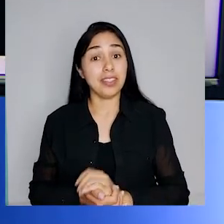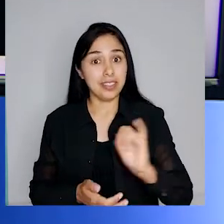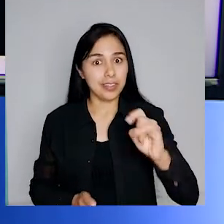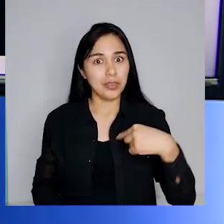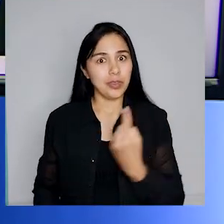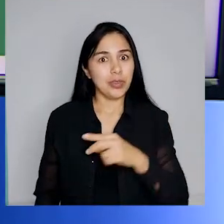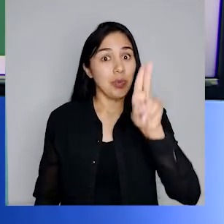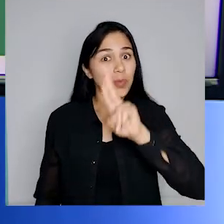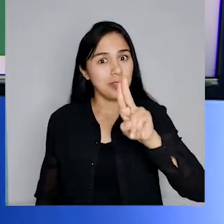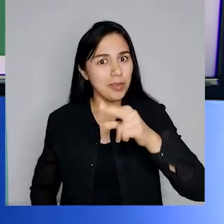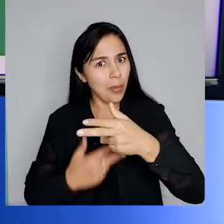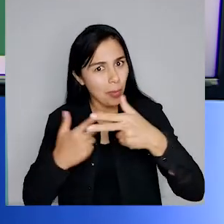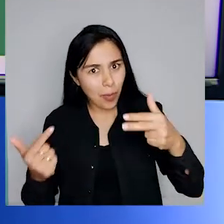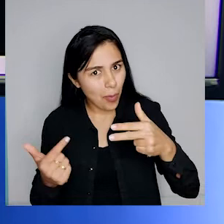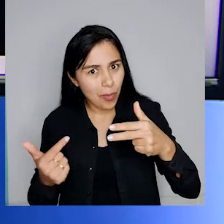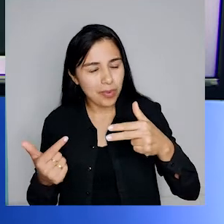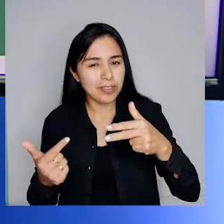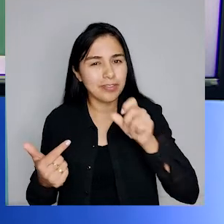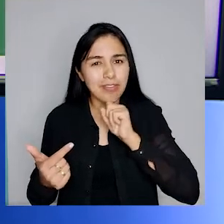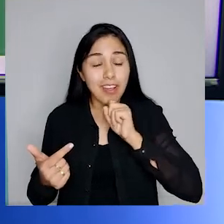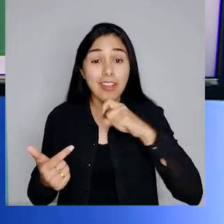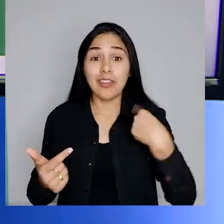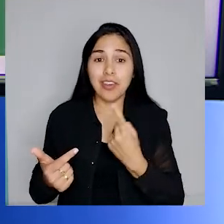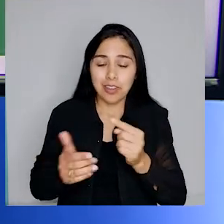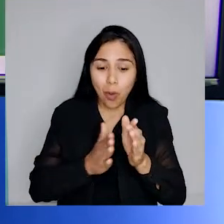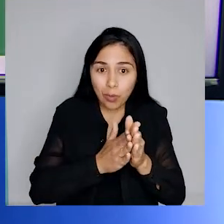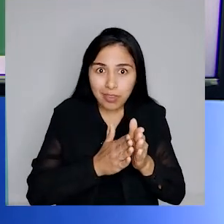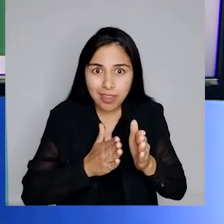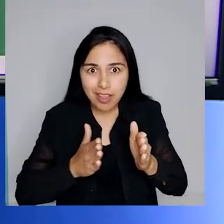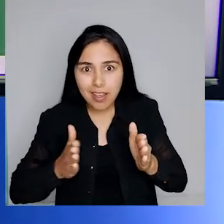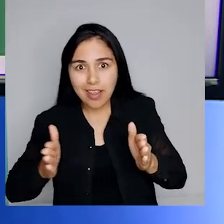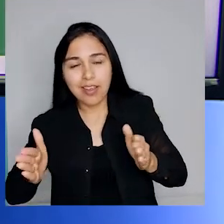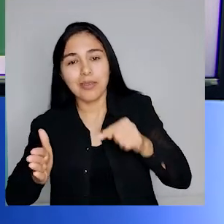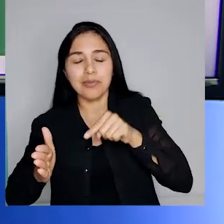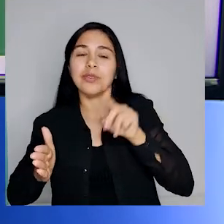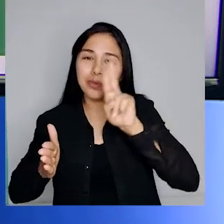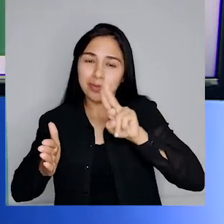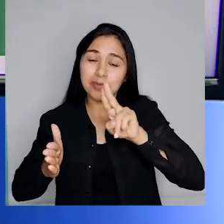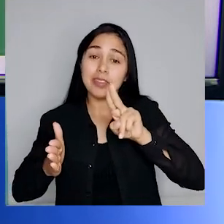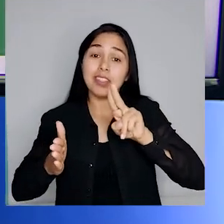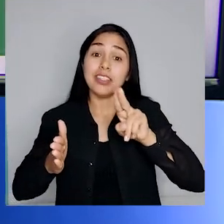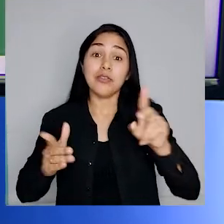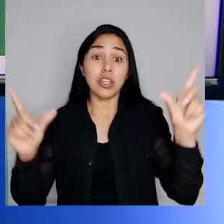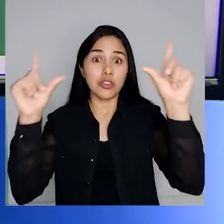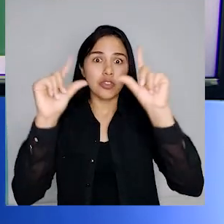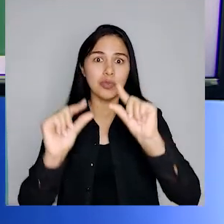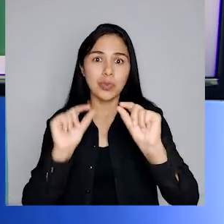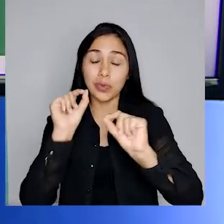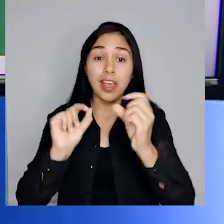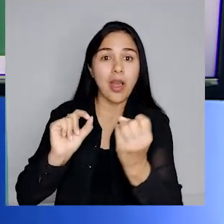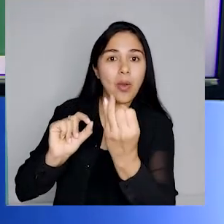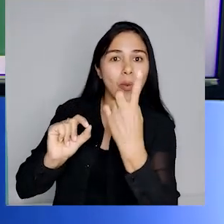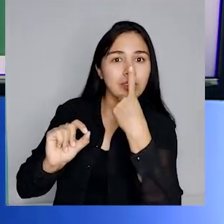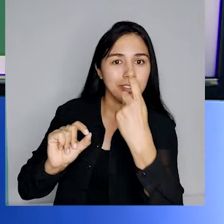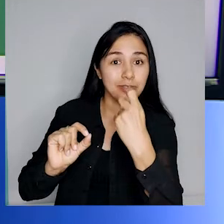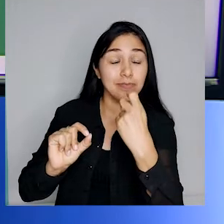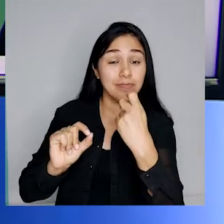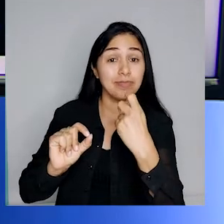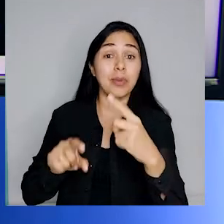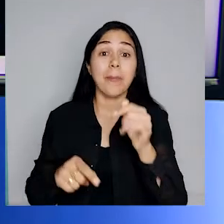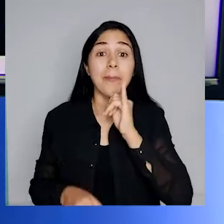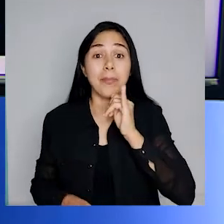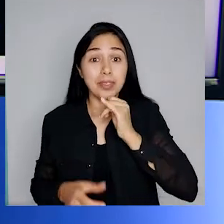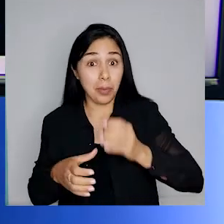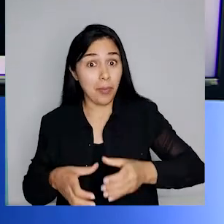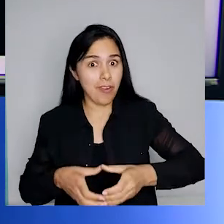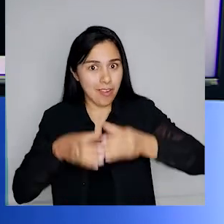Quando reutilizamos objetos, nós estendemos sua vida útil e diminuímos a quantidade de lixo. Por exemplo, garrafas pets